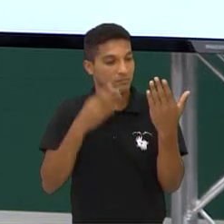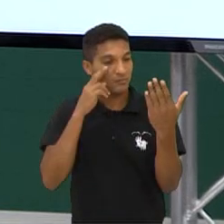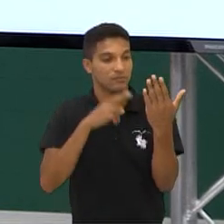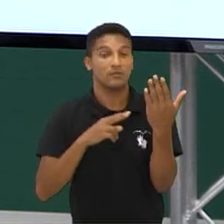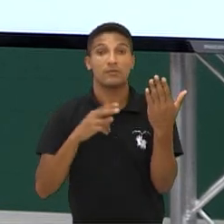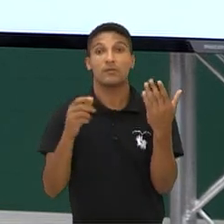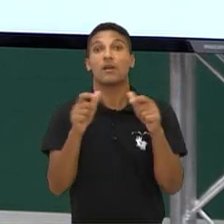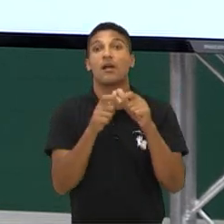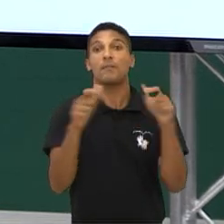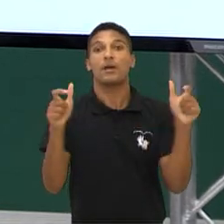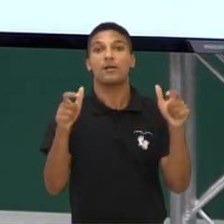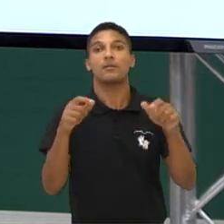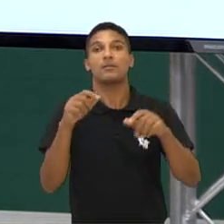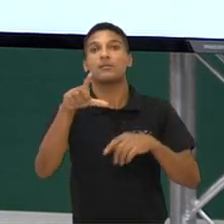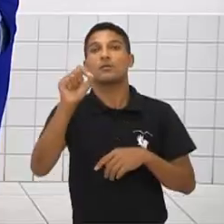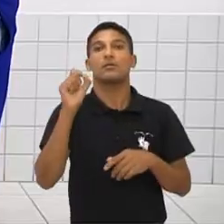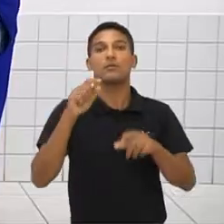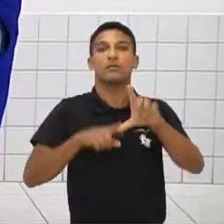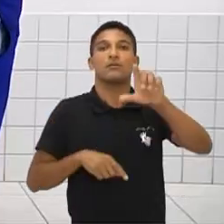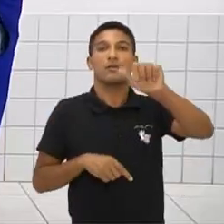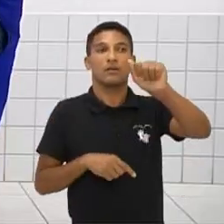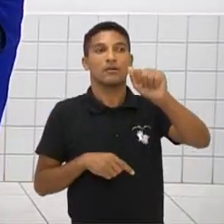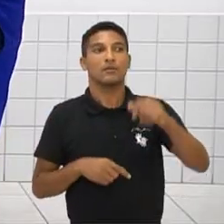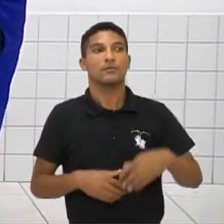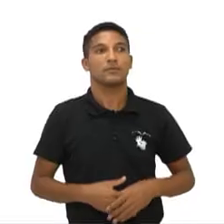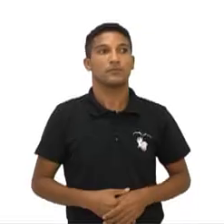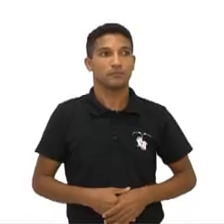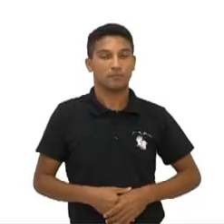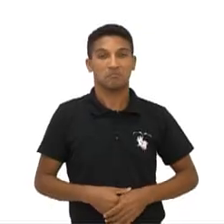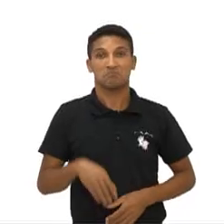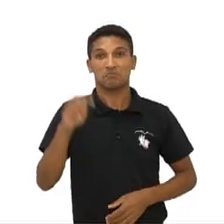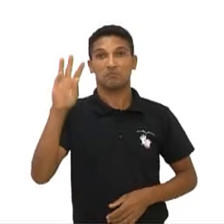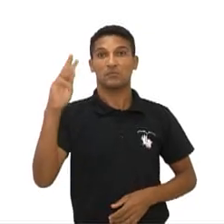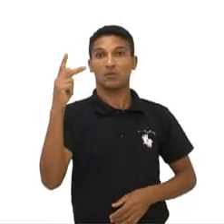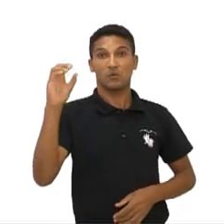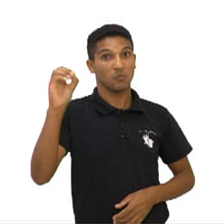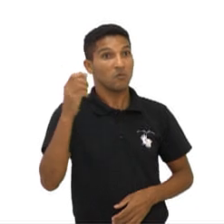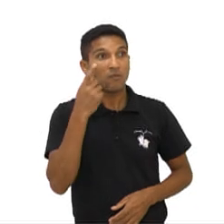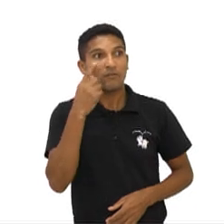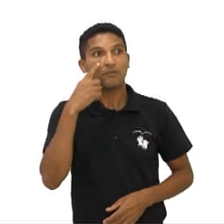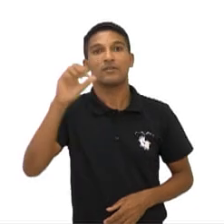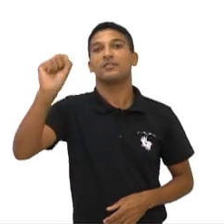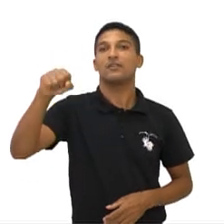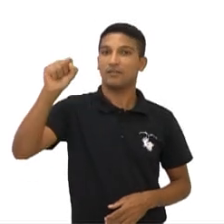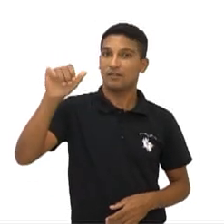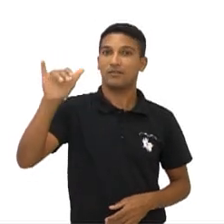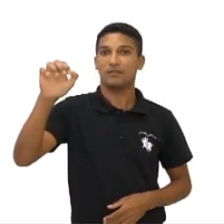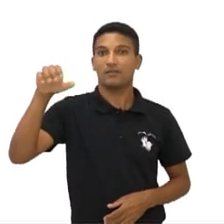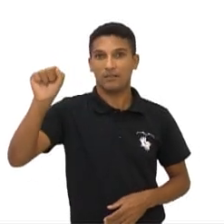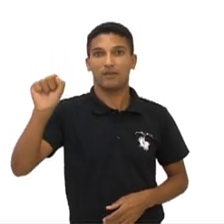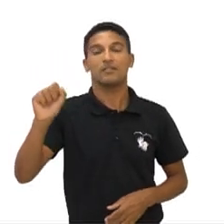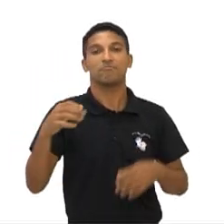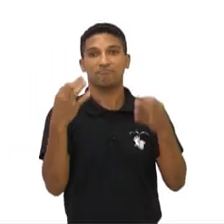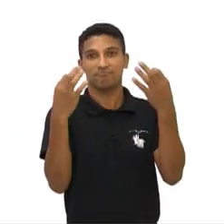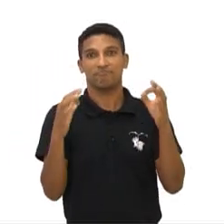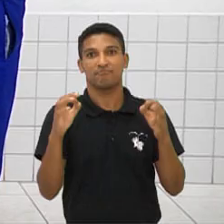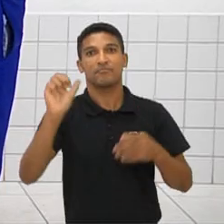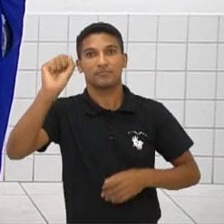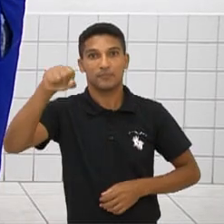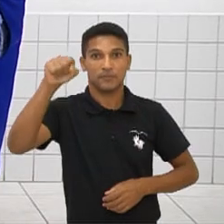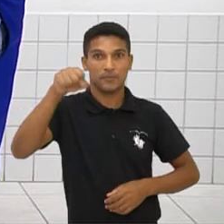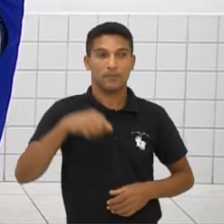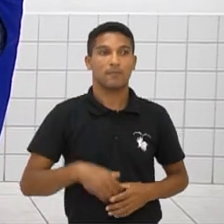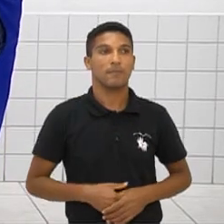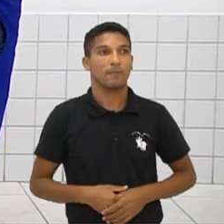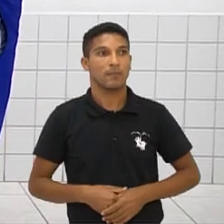a maioria marcou a letra A. Who? Vamos ver se é isso? Vamos ver. Yes, that's perfect. Porque aqui